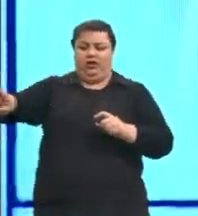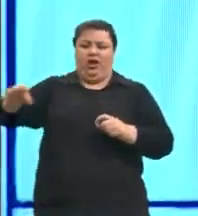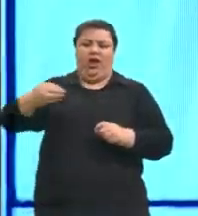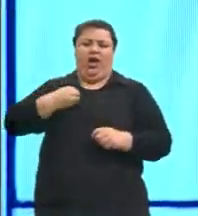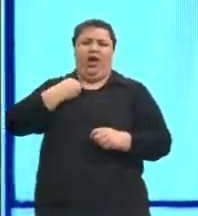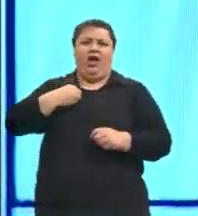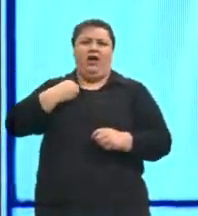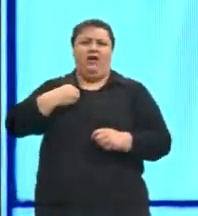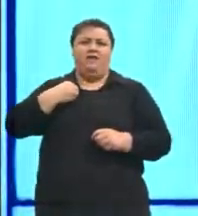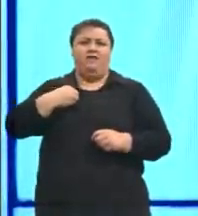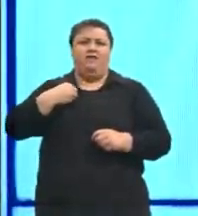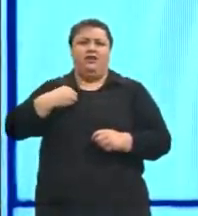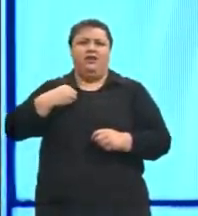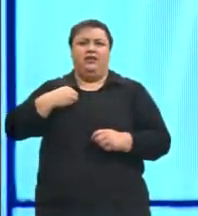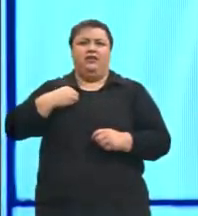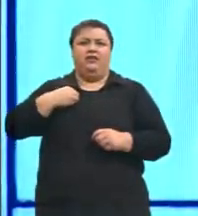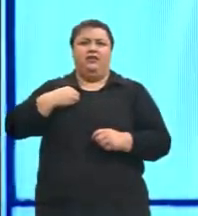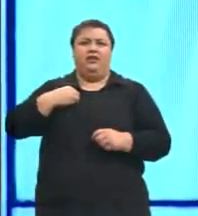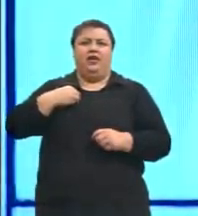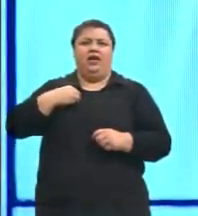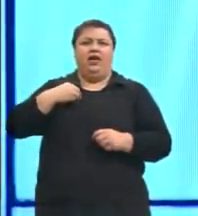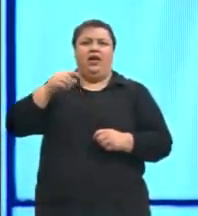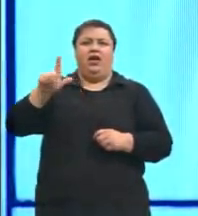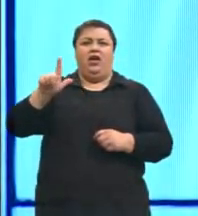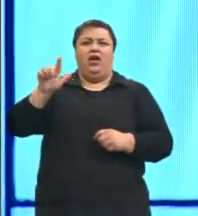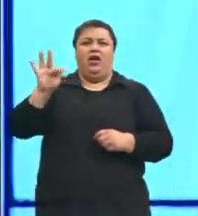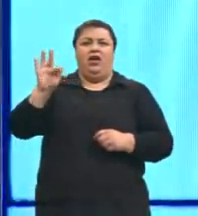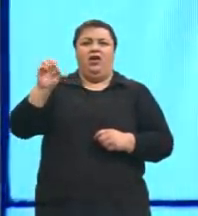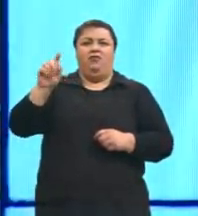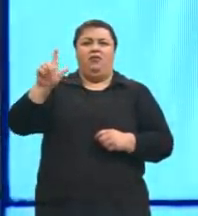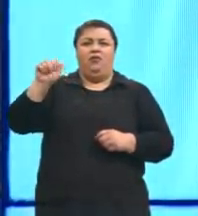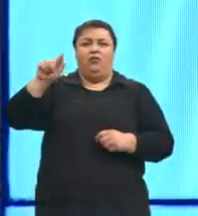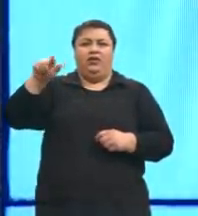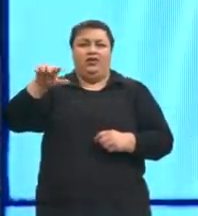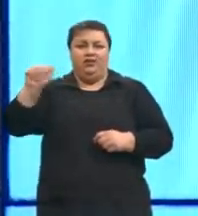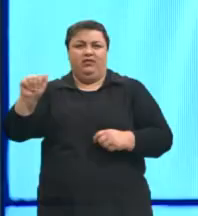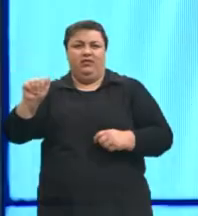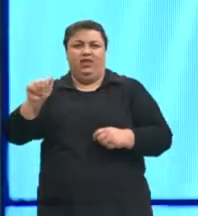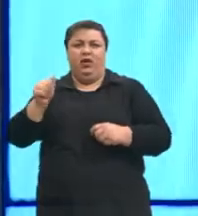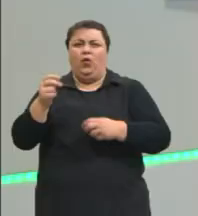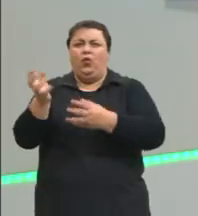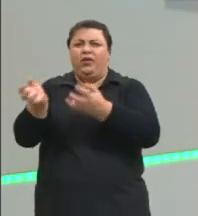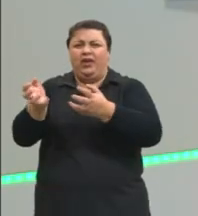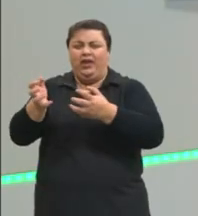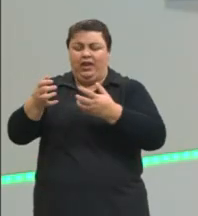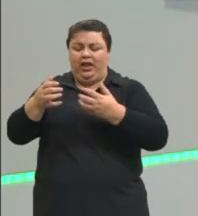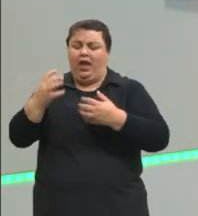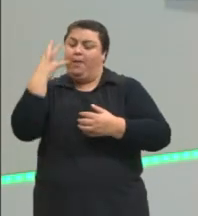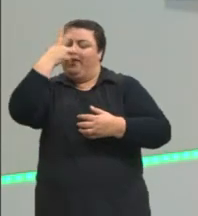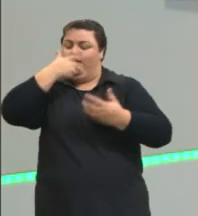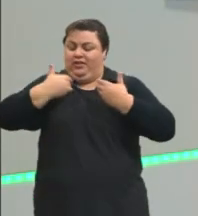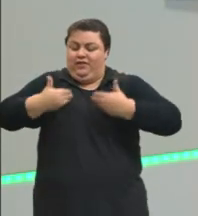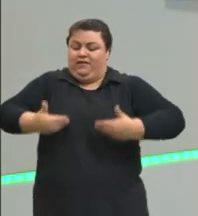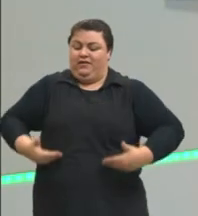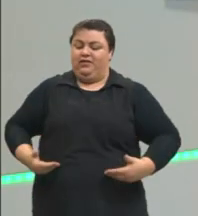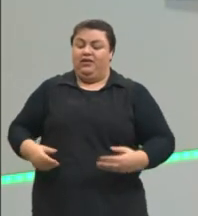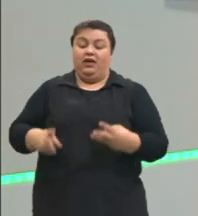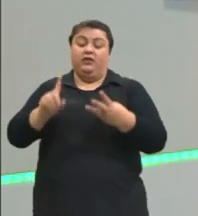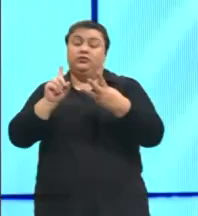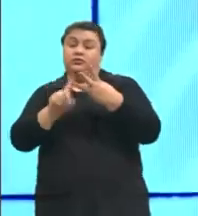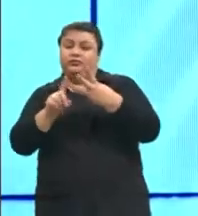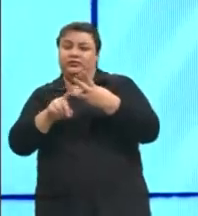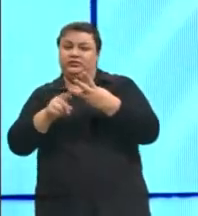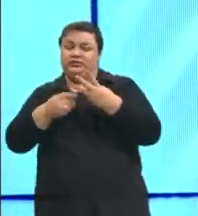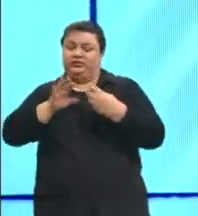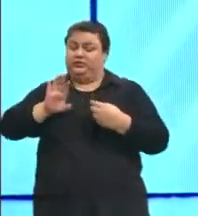folgazã, renunciarei à busca da beleza física. No terceiro renunciarei à vida